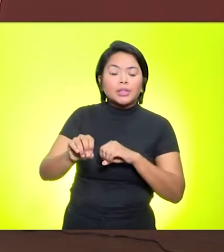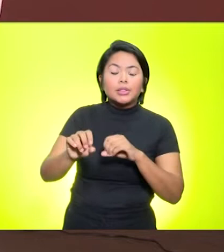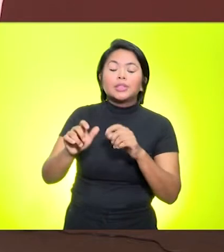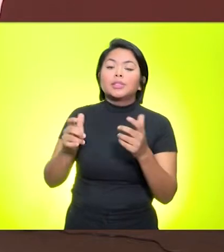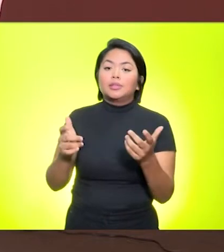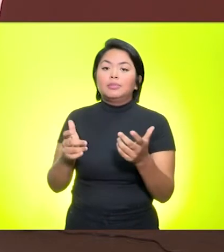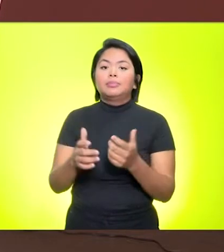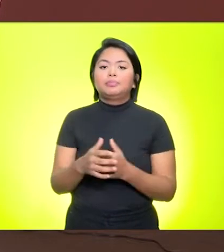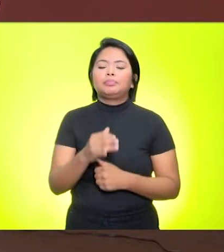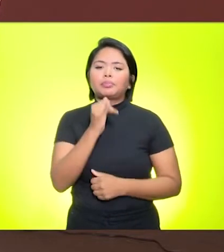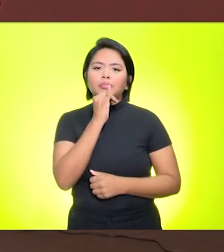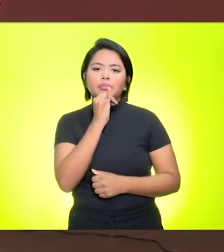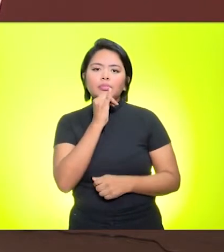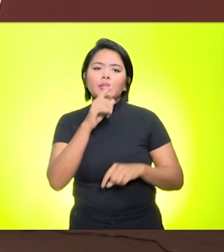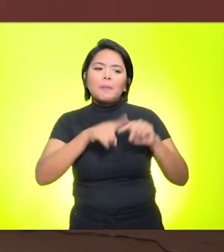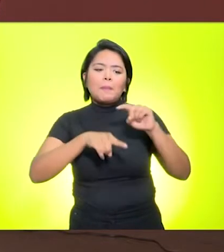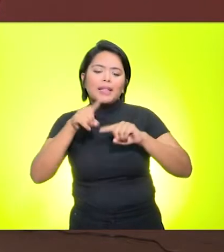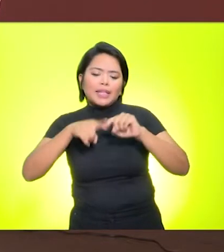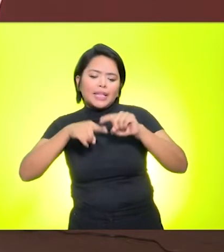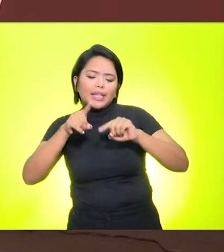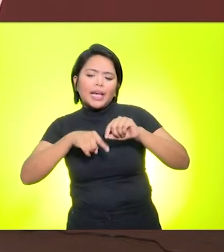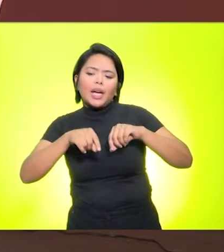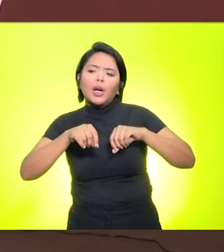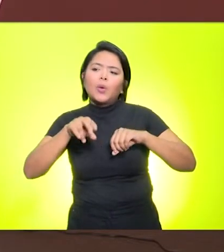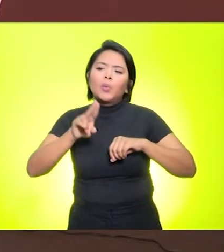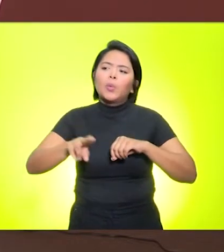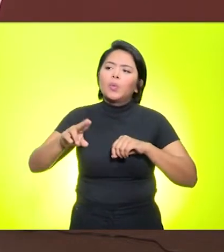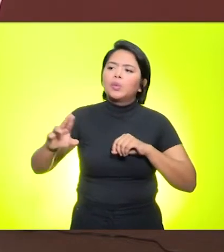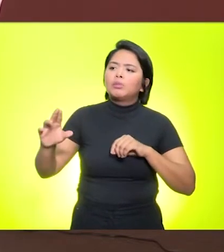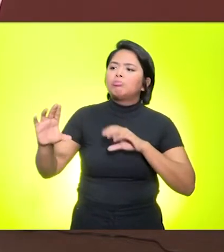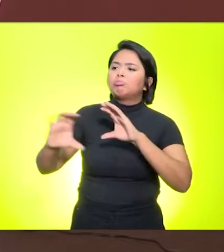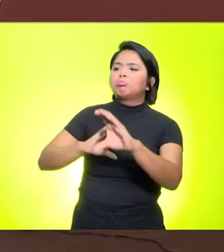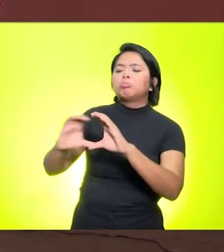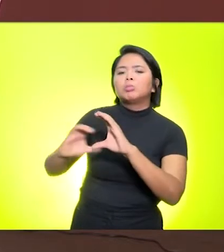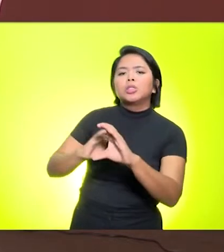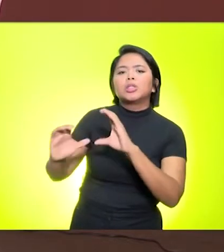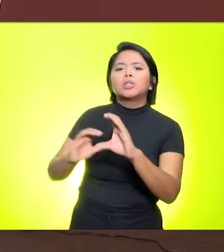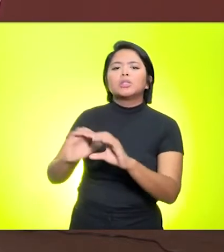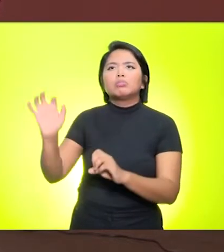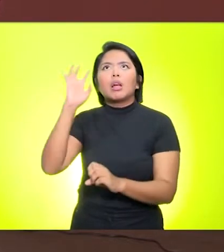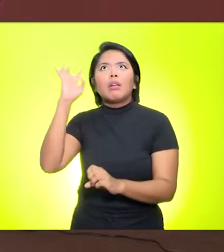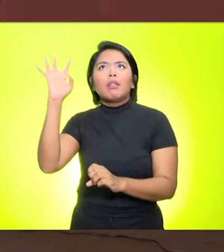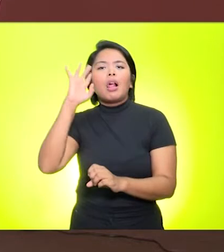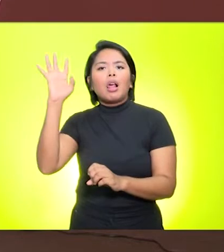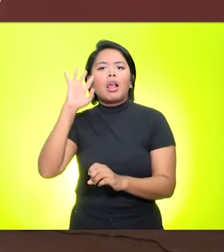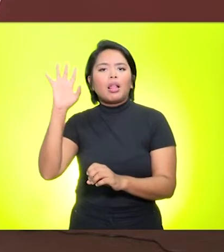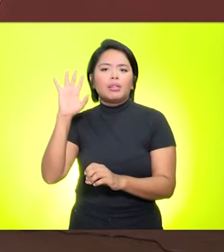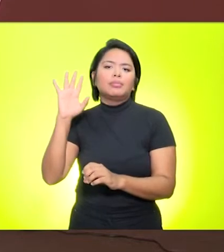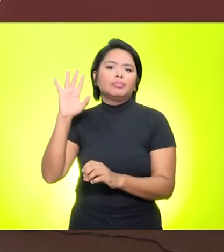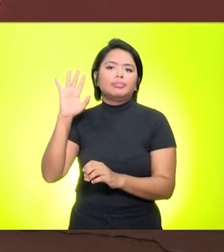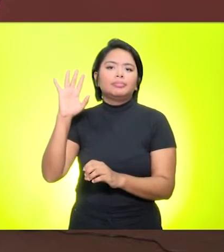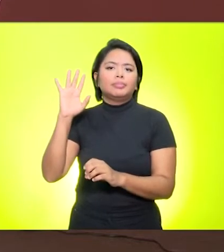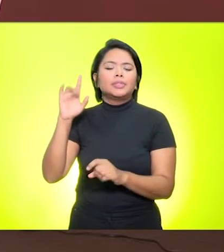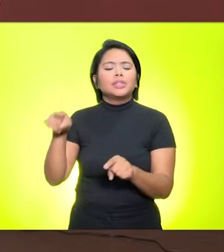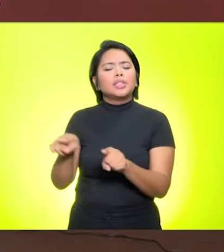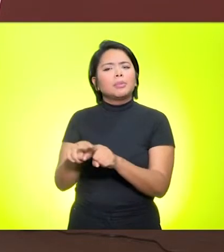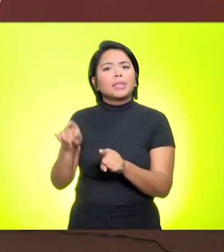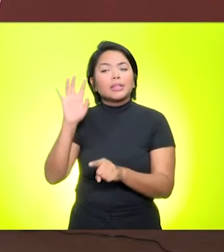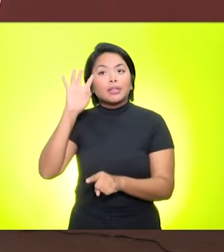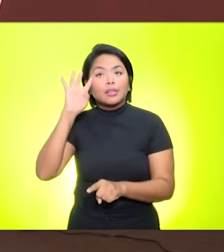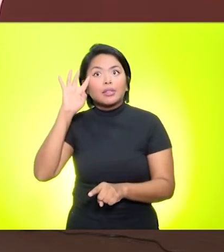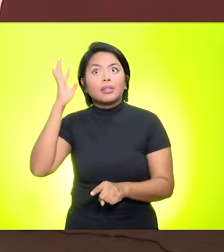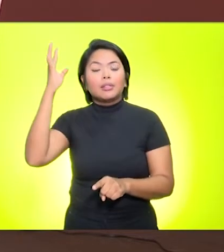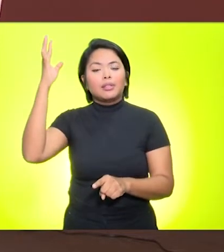exemplo, utilizo aquele equipamento para fazer com que o meu aluno se comunique melhor, raciocine melhor, e, principalmente, crie